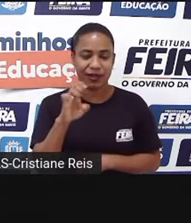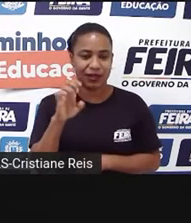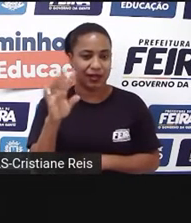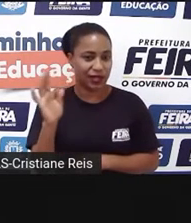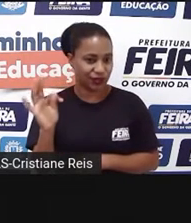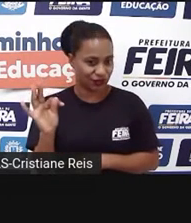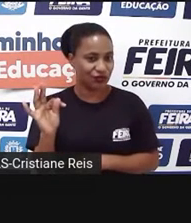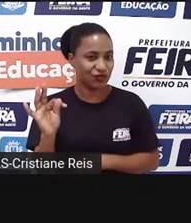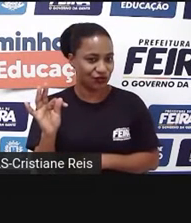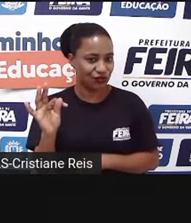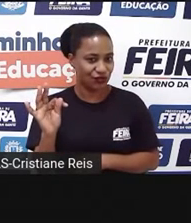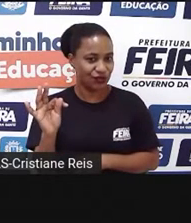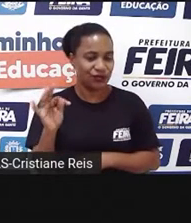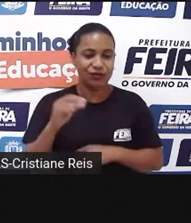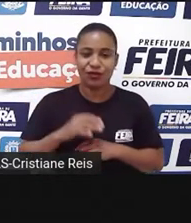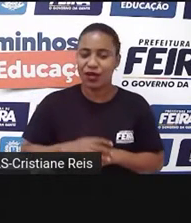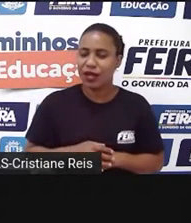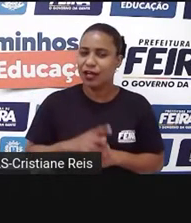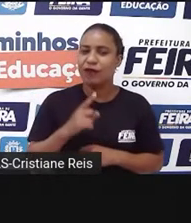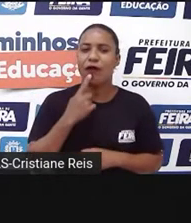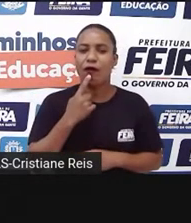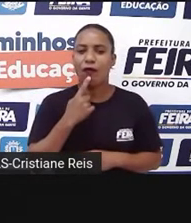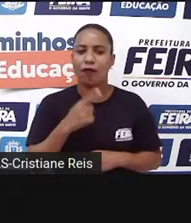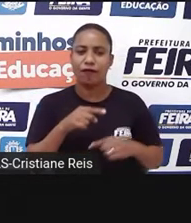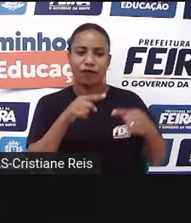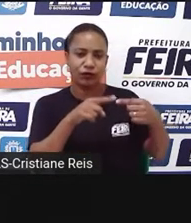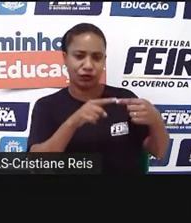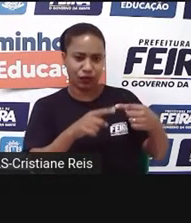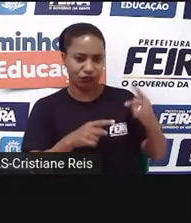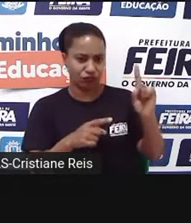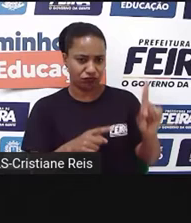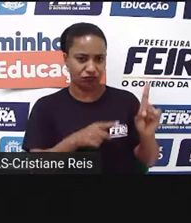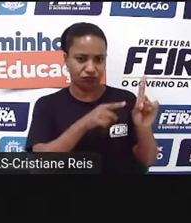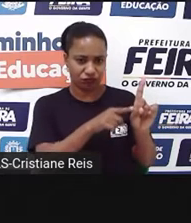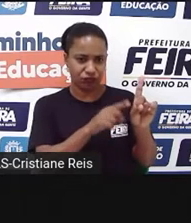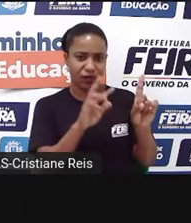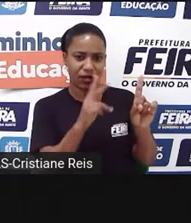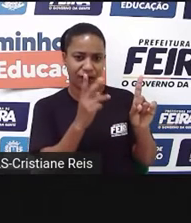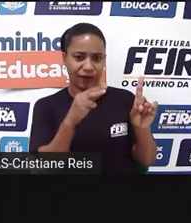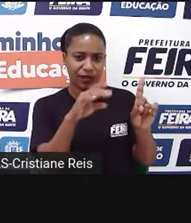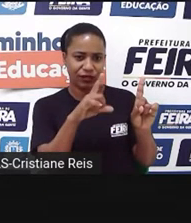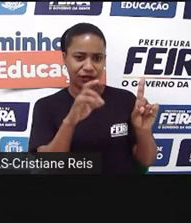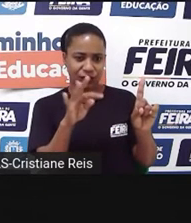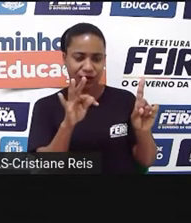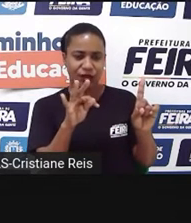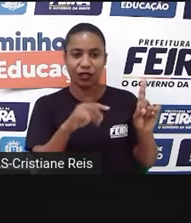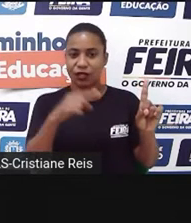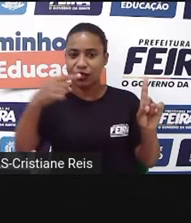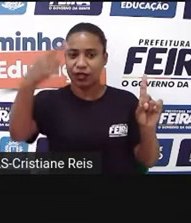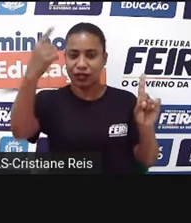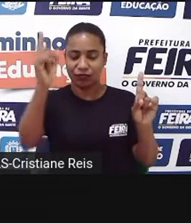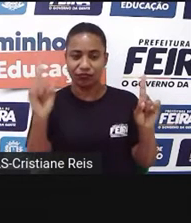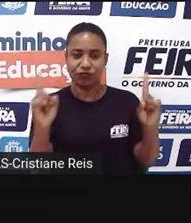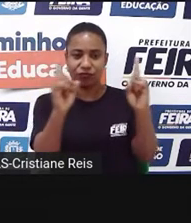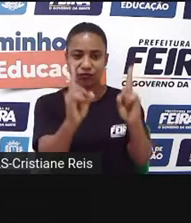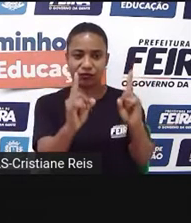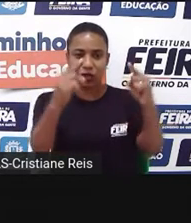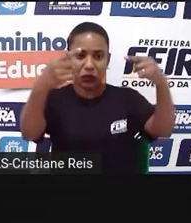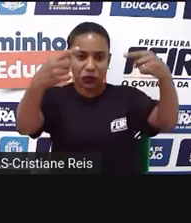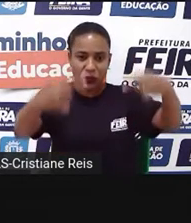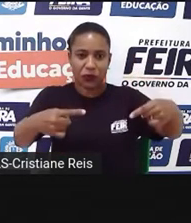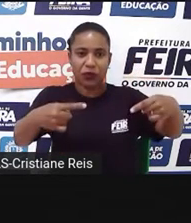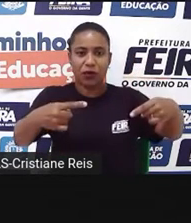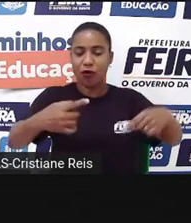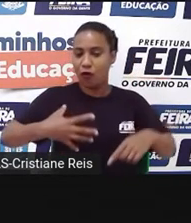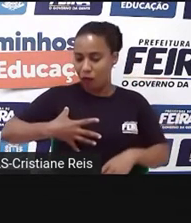filho de Polônia. Então, Laertes, como filho, queria vingar a morte do pai. Pronto. É uma batalha de esgrima, né? Que